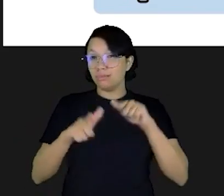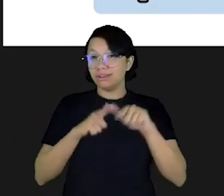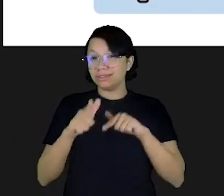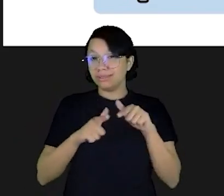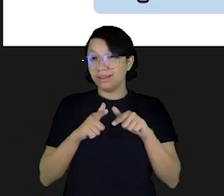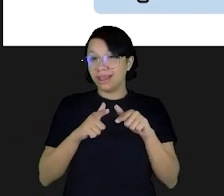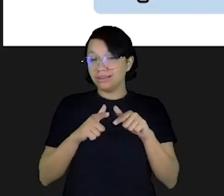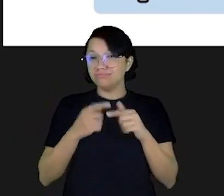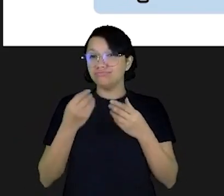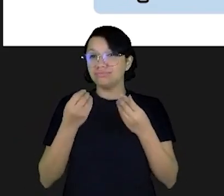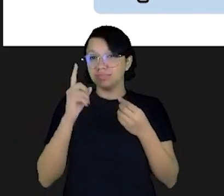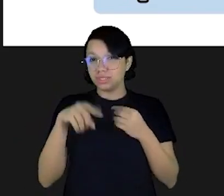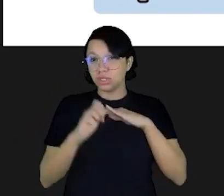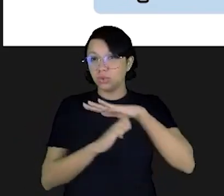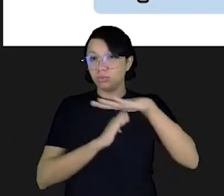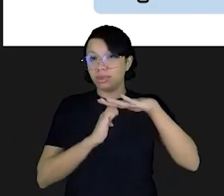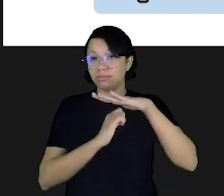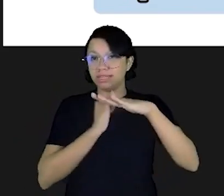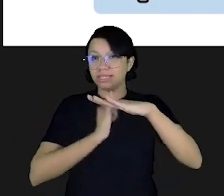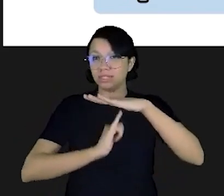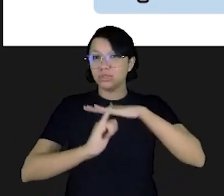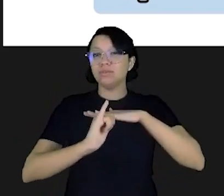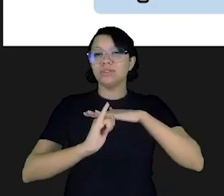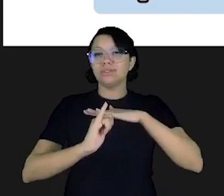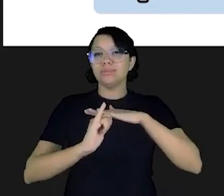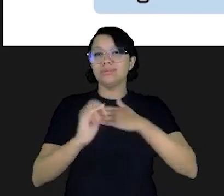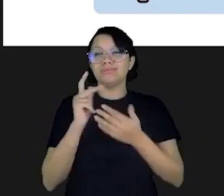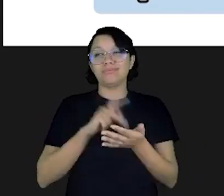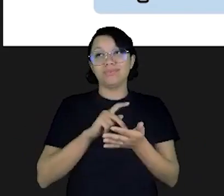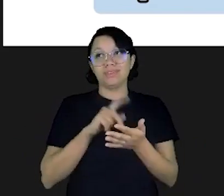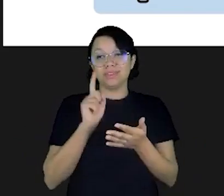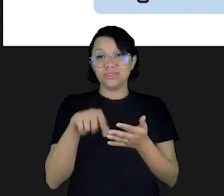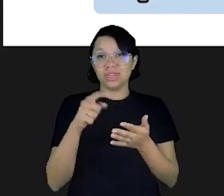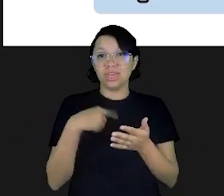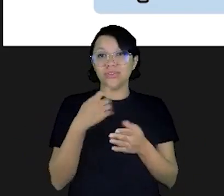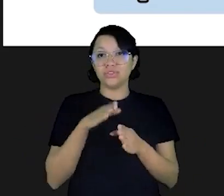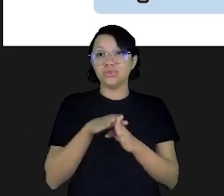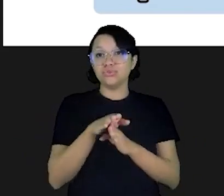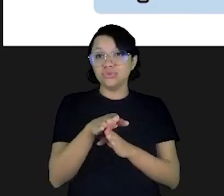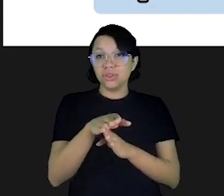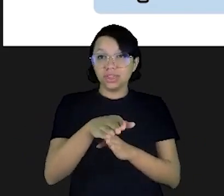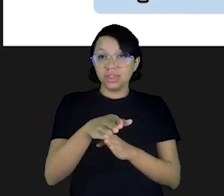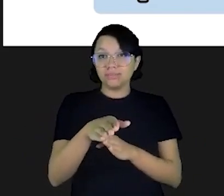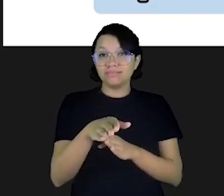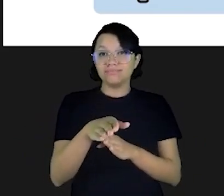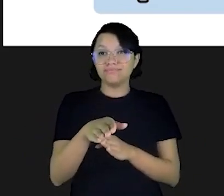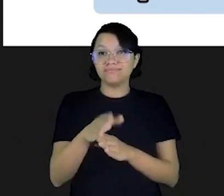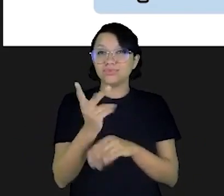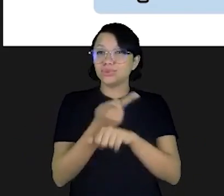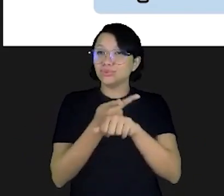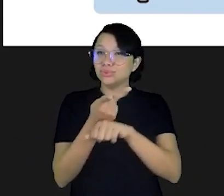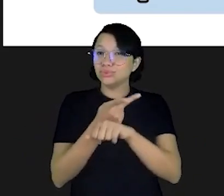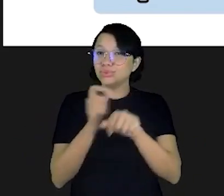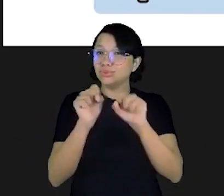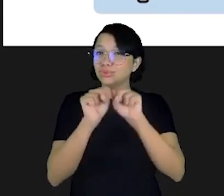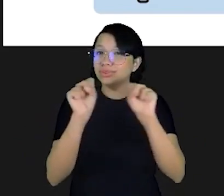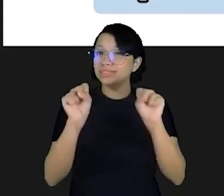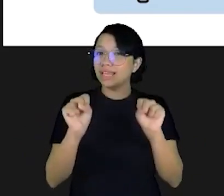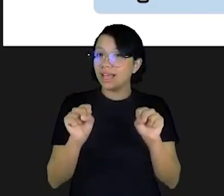como uma empresa de investimentos. O fato é que a gente sugere consulte o site do Banco Central,